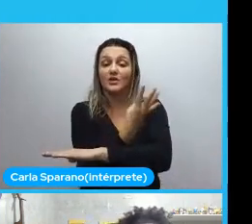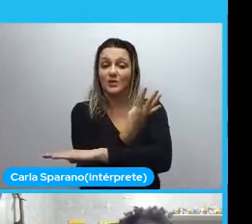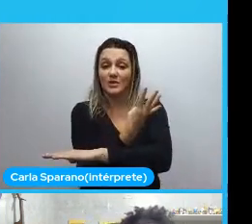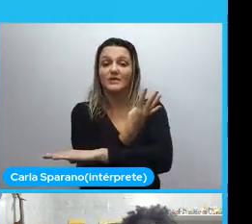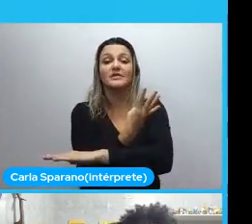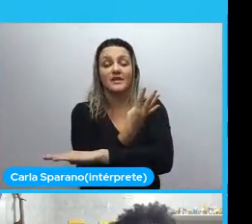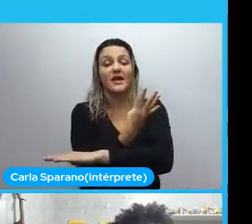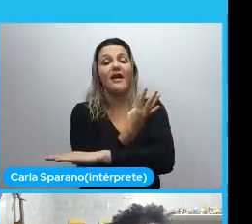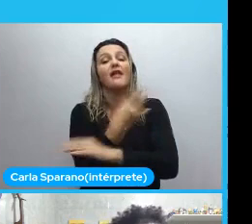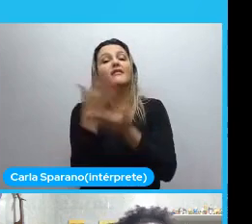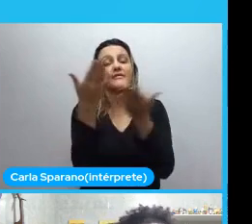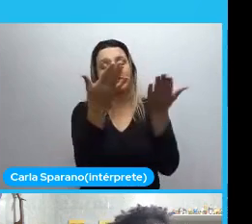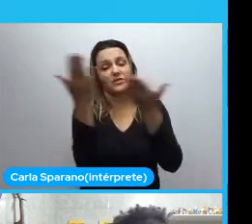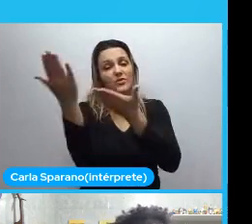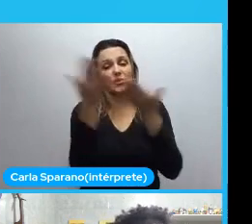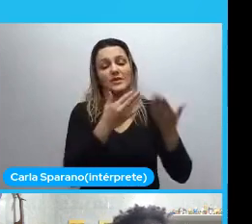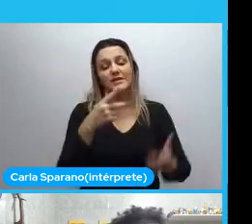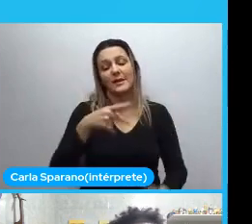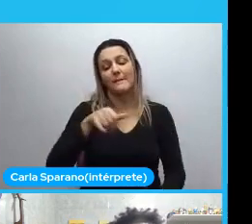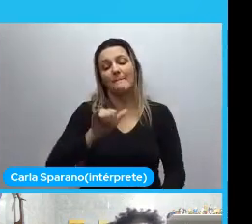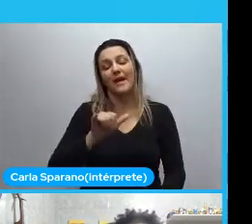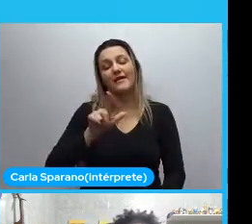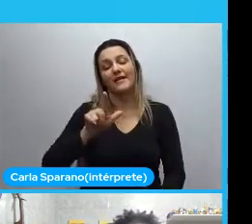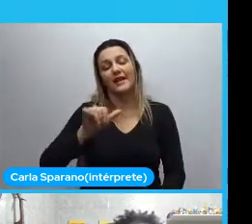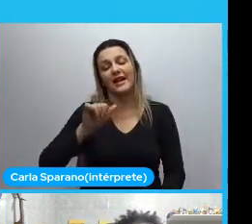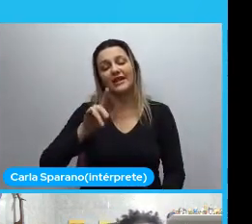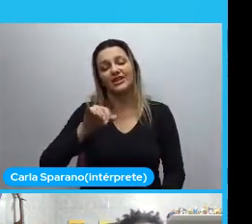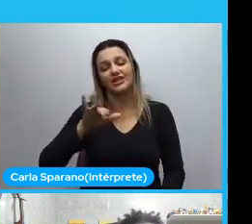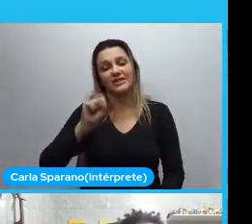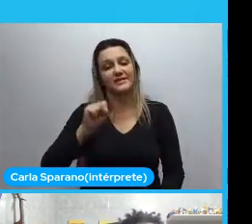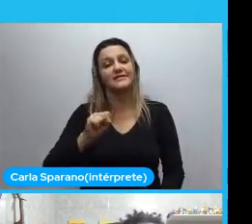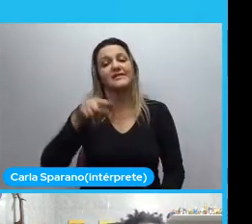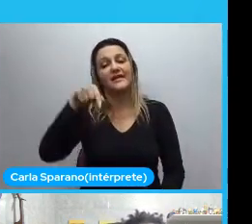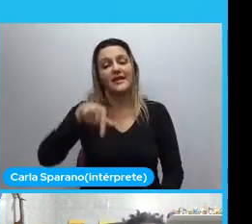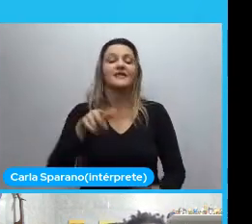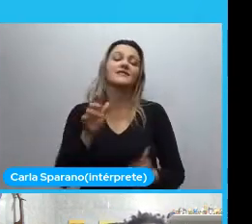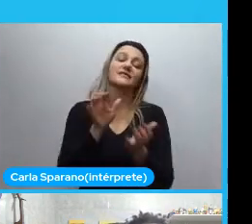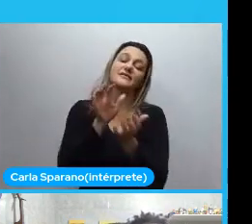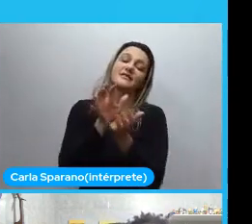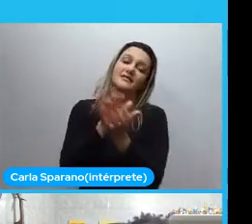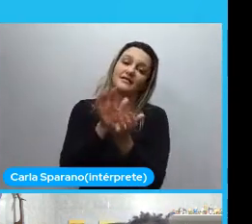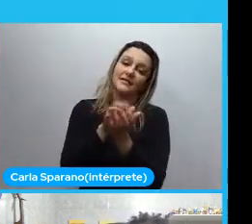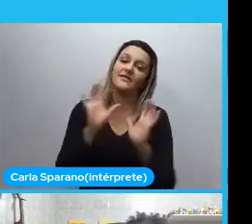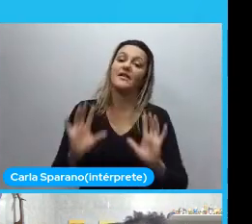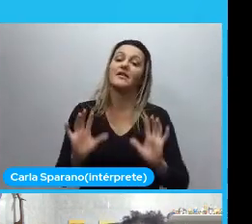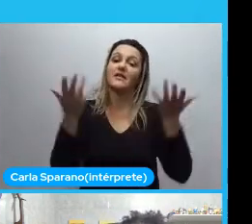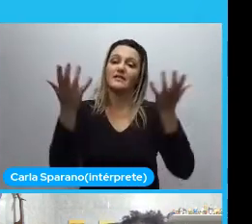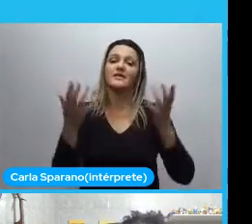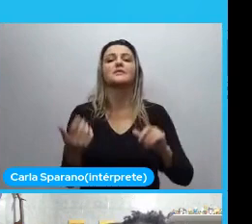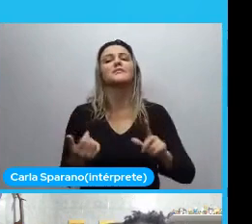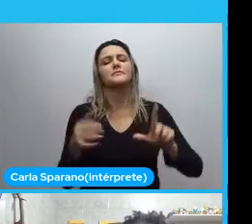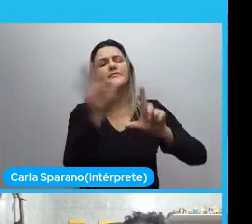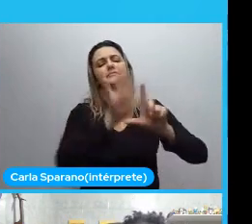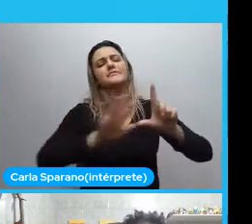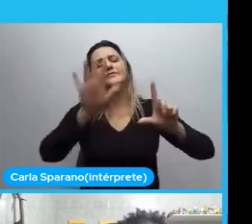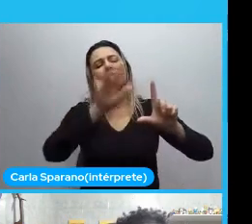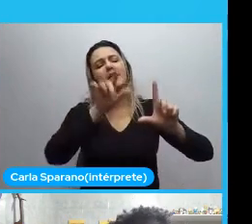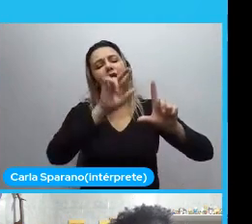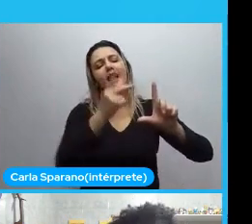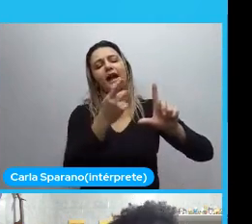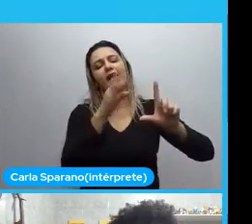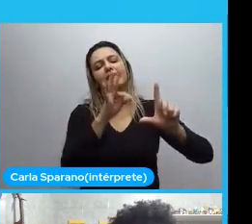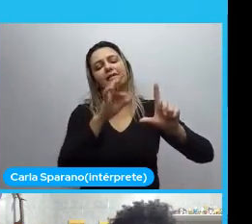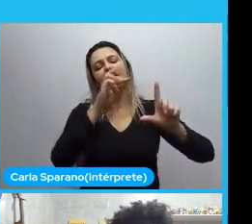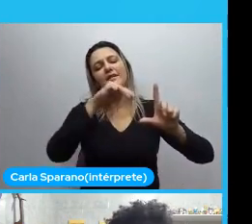aí ela fez um evento. E eu fui nesse evento. Era um evento que... Era para criar uma página em HTML,